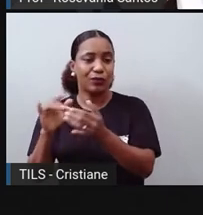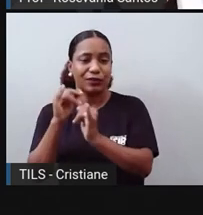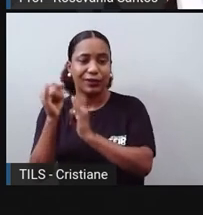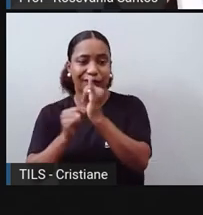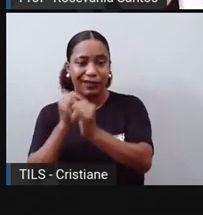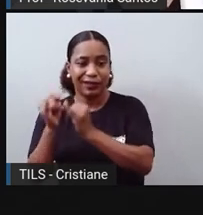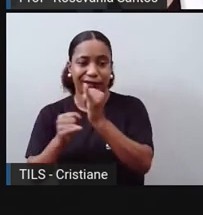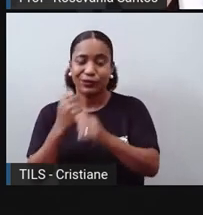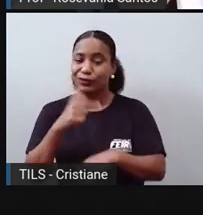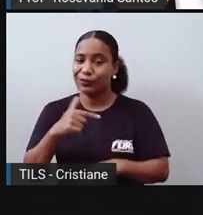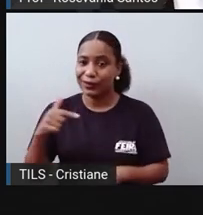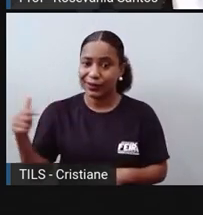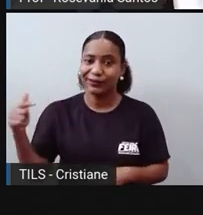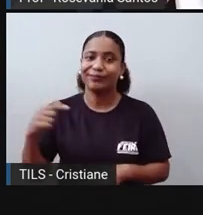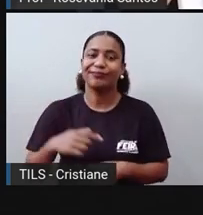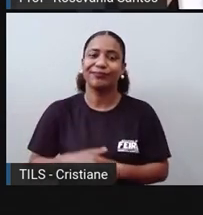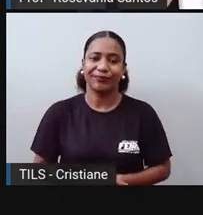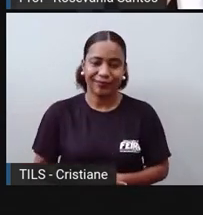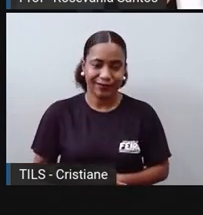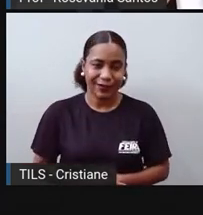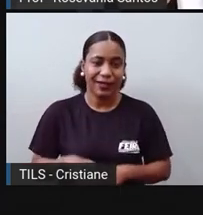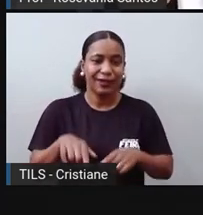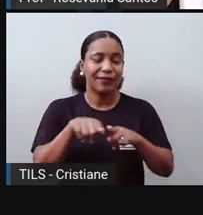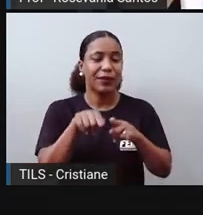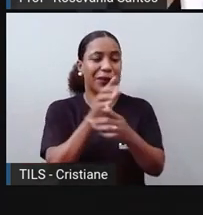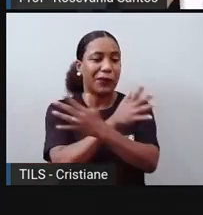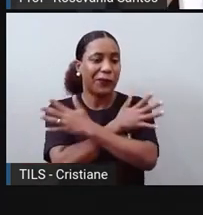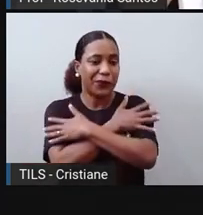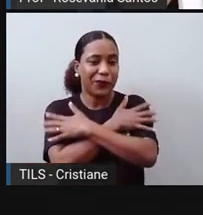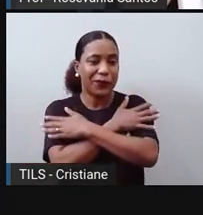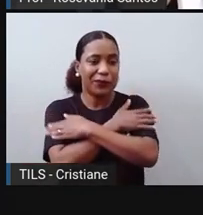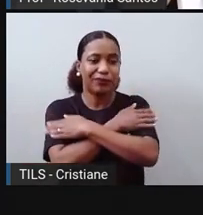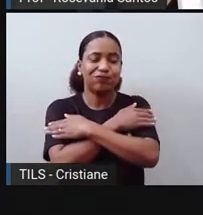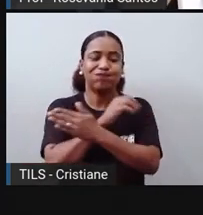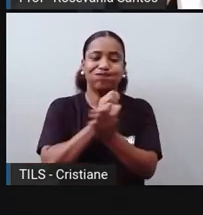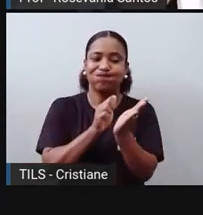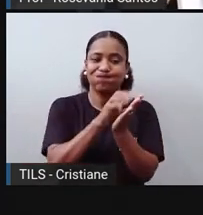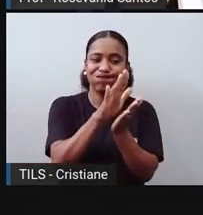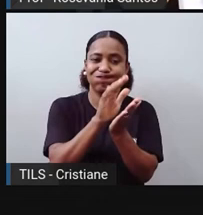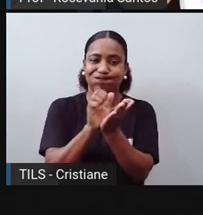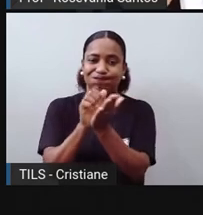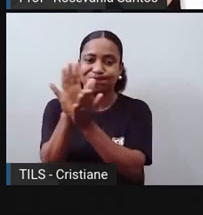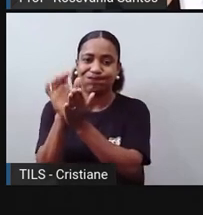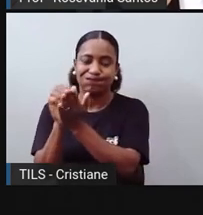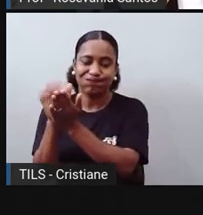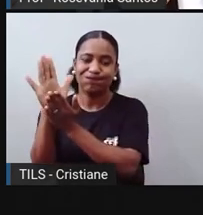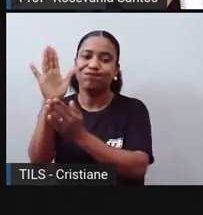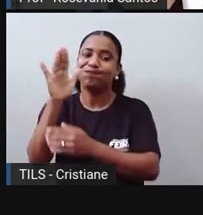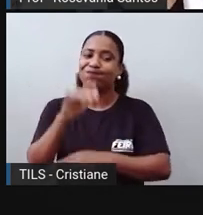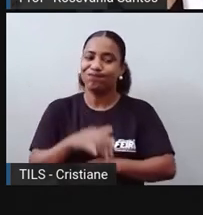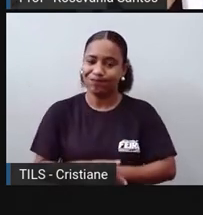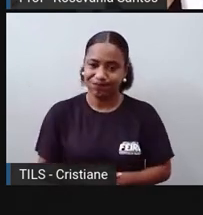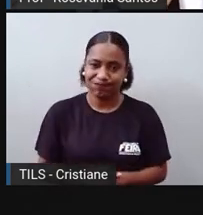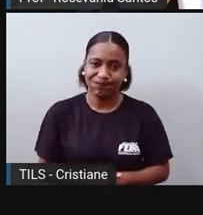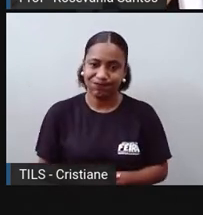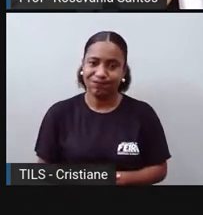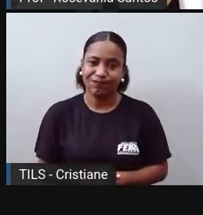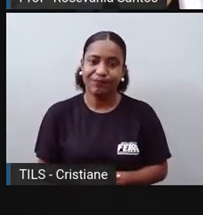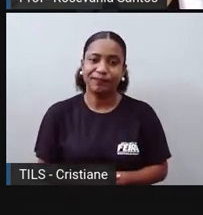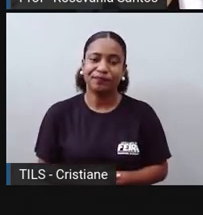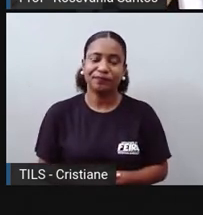A globalização, né, tem a questão do desemprego, principalmente porque está ficando tudo mais virtual, também pelo fato de estar